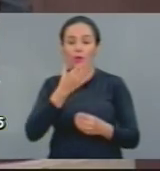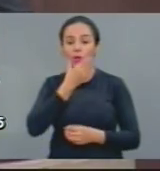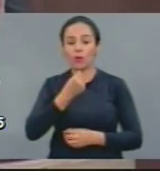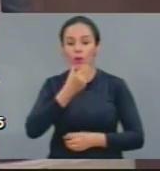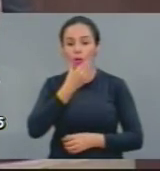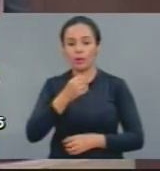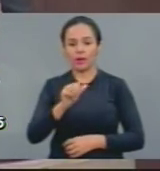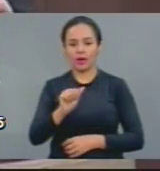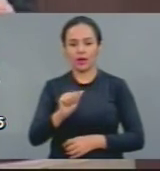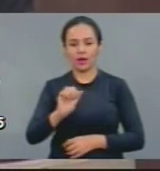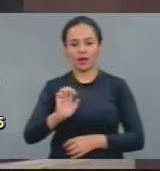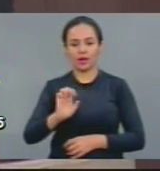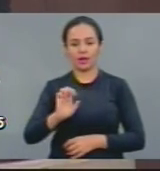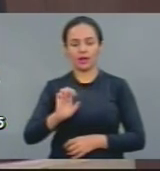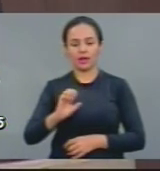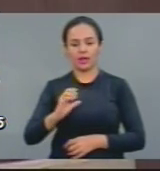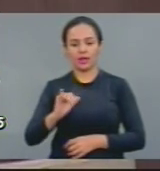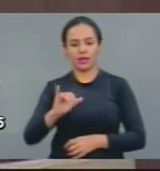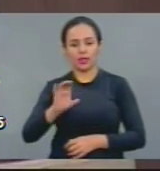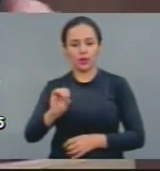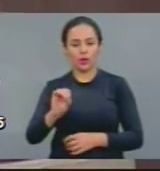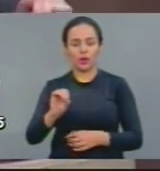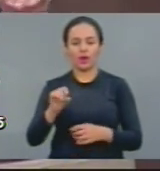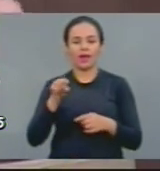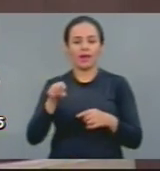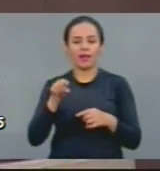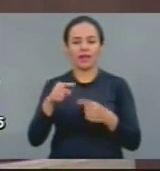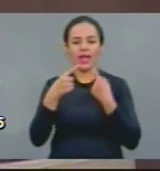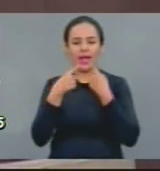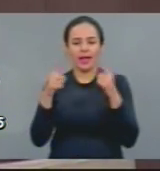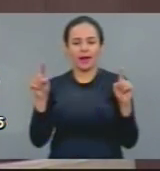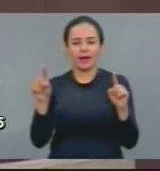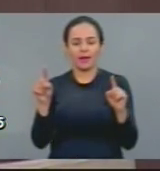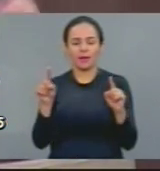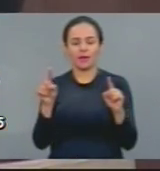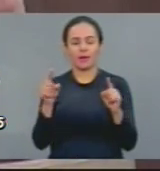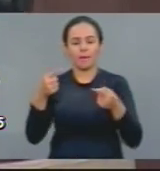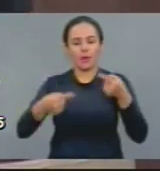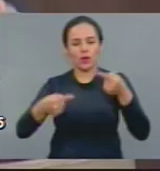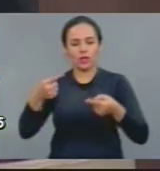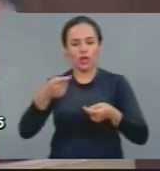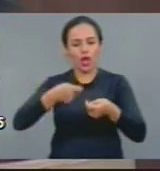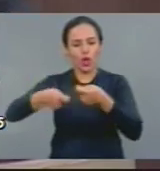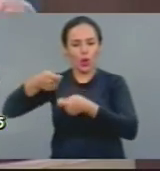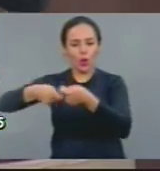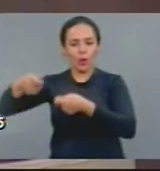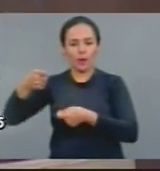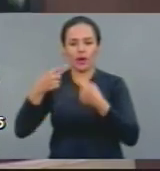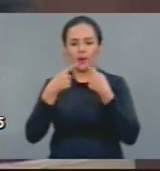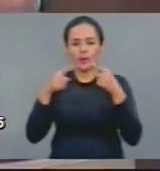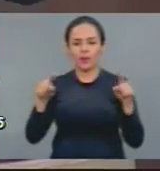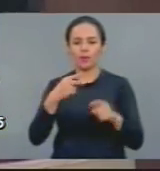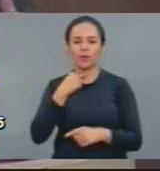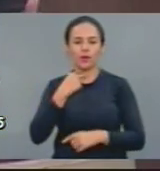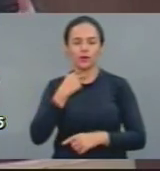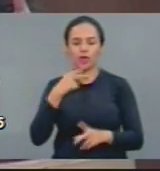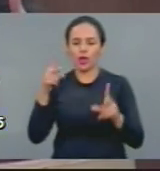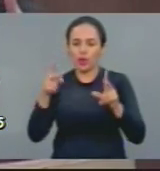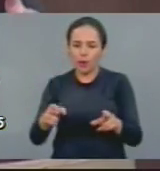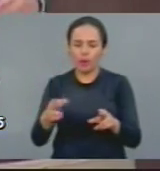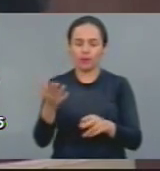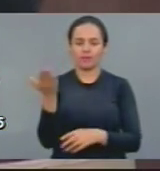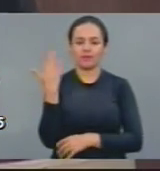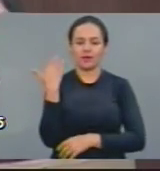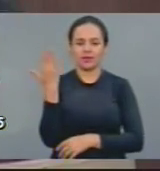pode reclamar é da política econômica. Isso ele não pode reclamar. Porque é exatamente igual à política econômica,